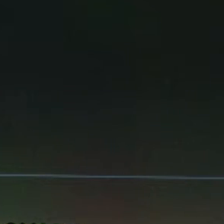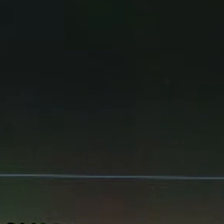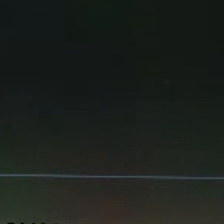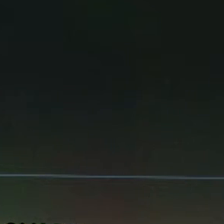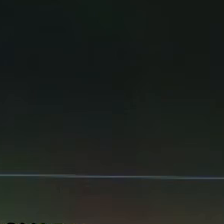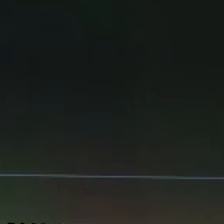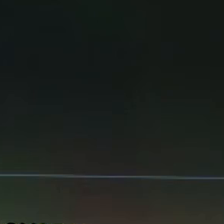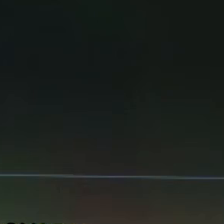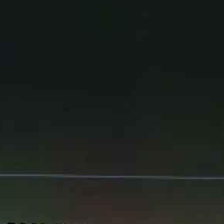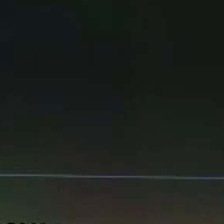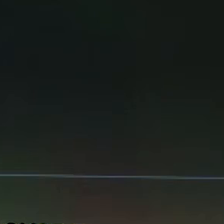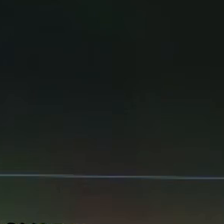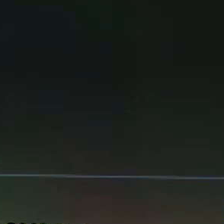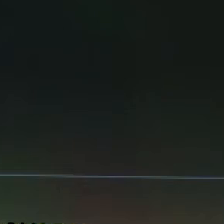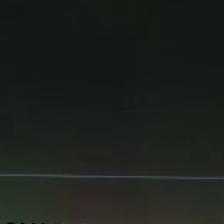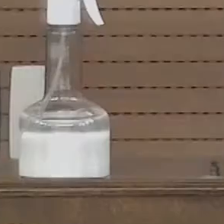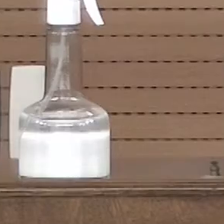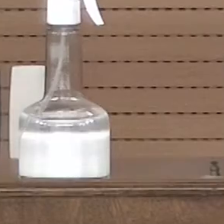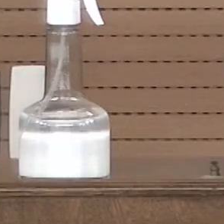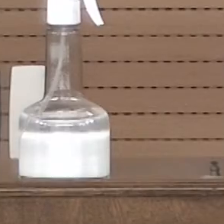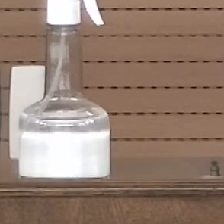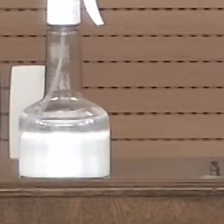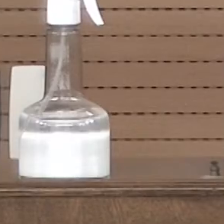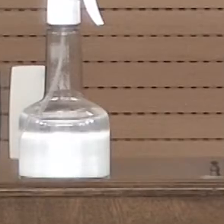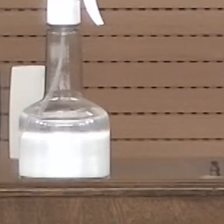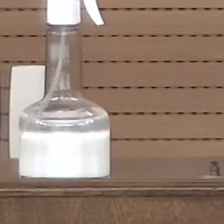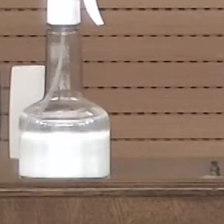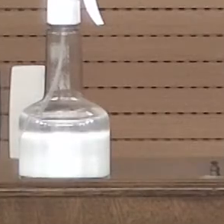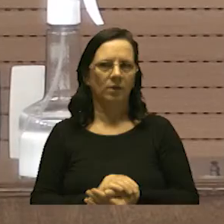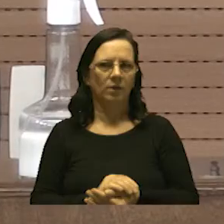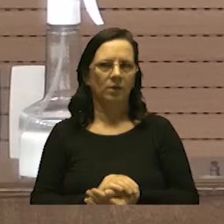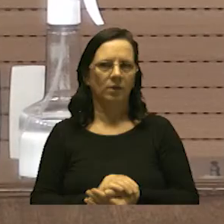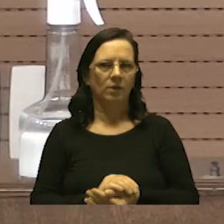encerrada a votação está portanto aprovado ou parecer